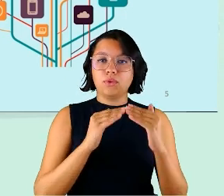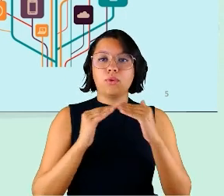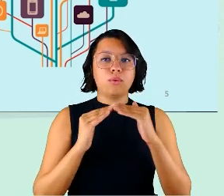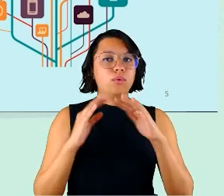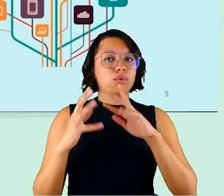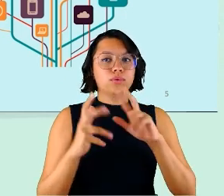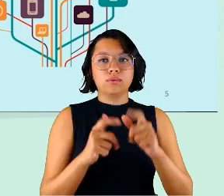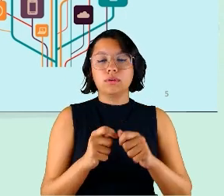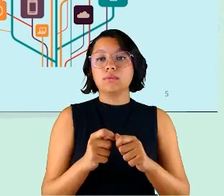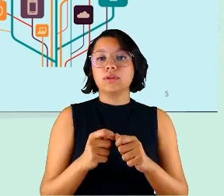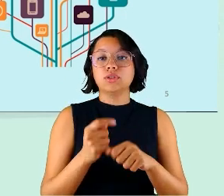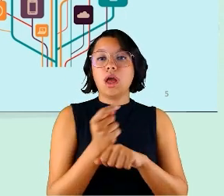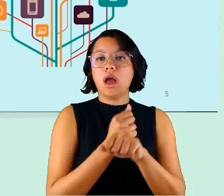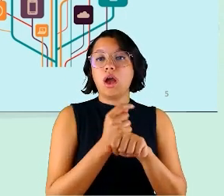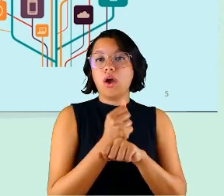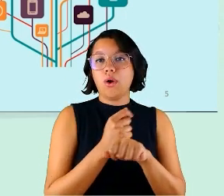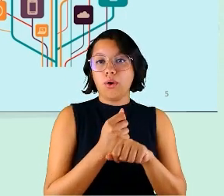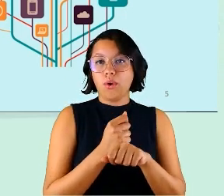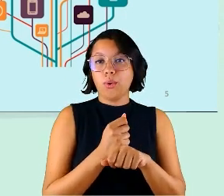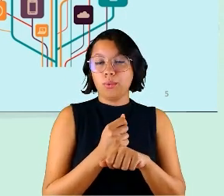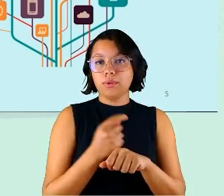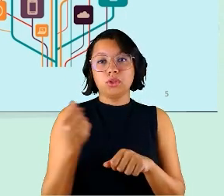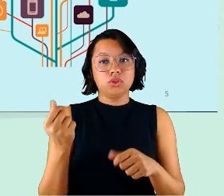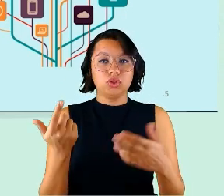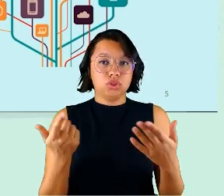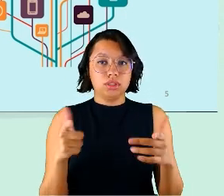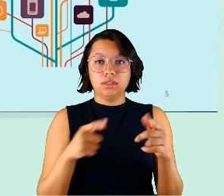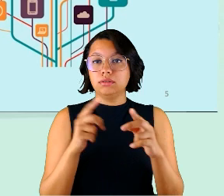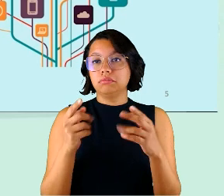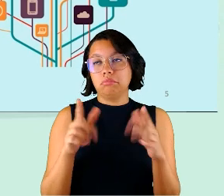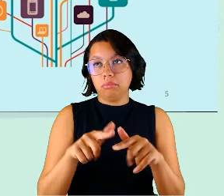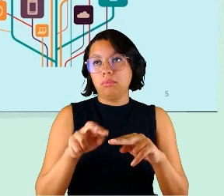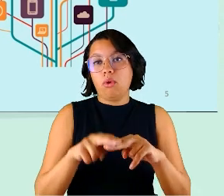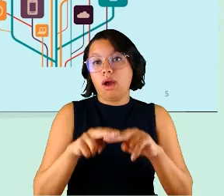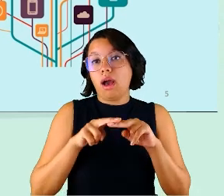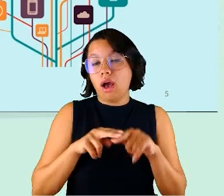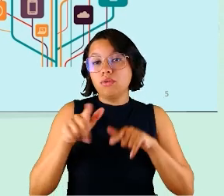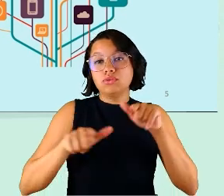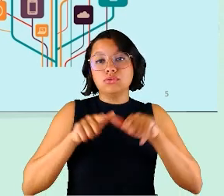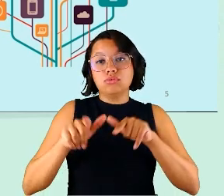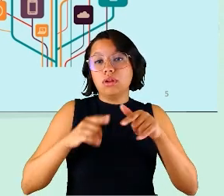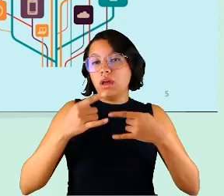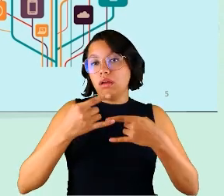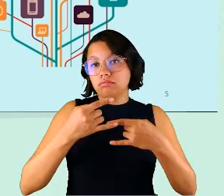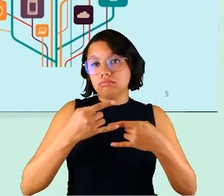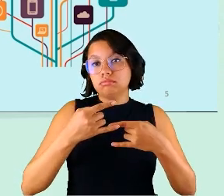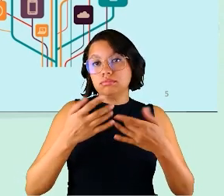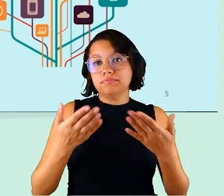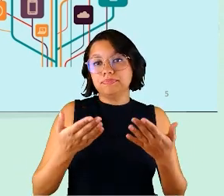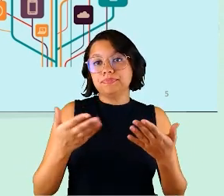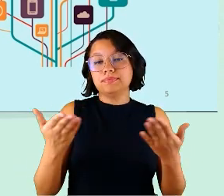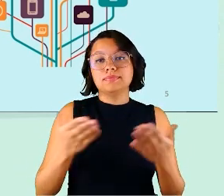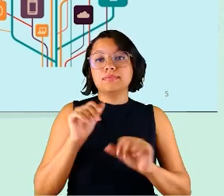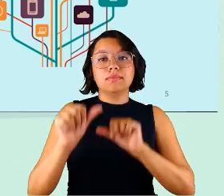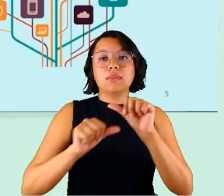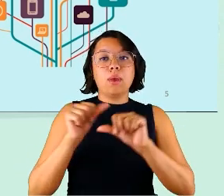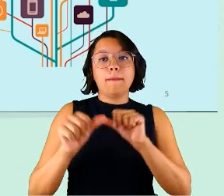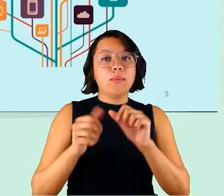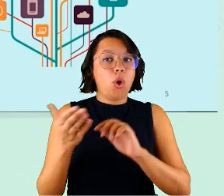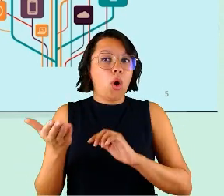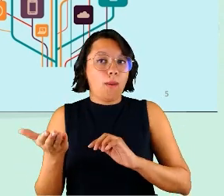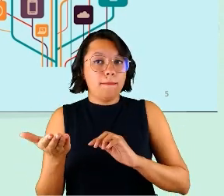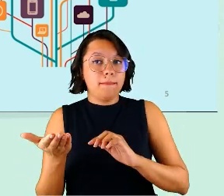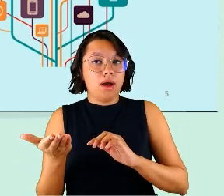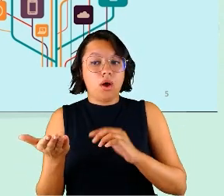Concordo plenamente que a economia de recursos com o trabalho remoto, ele muda de